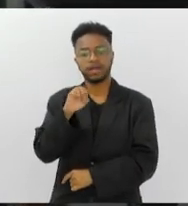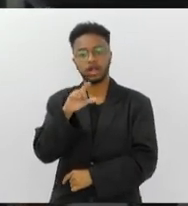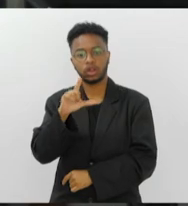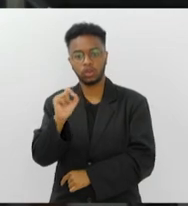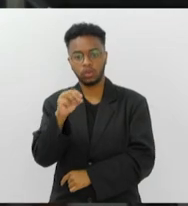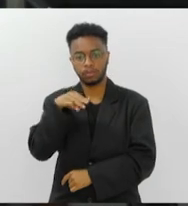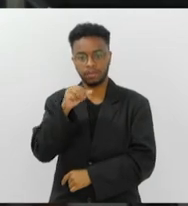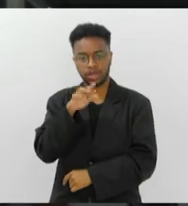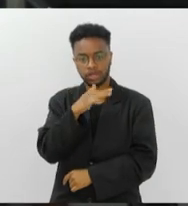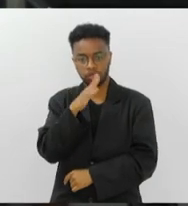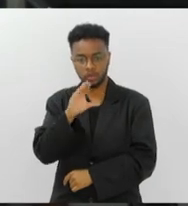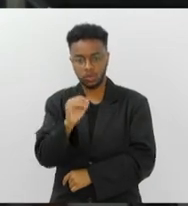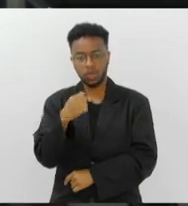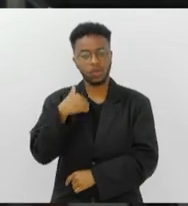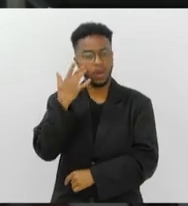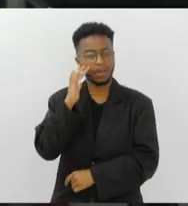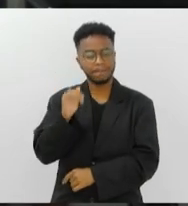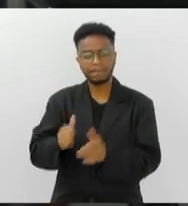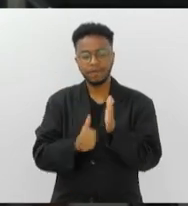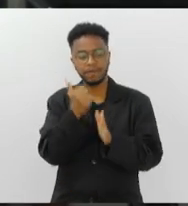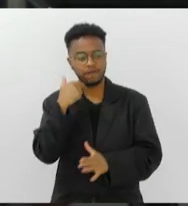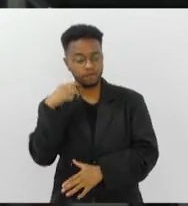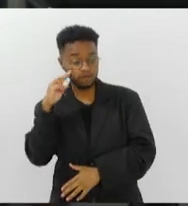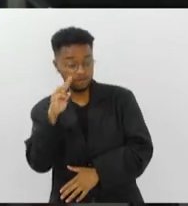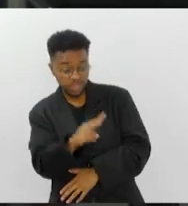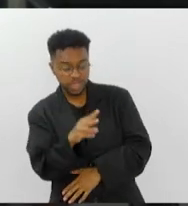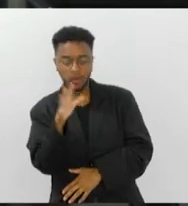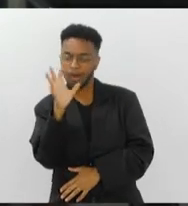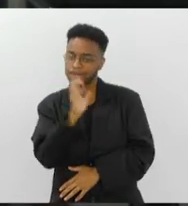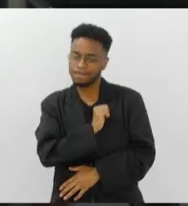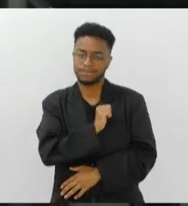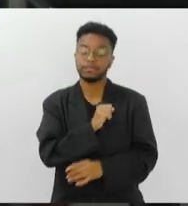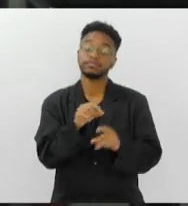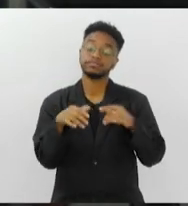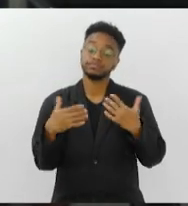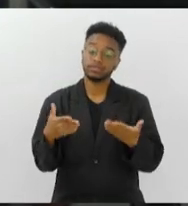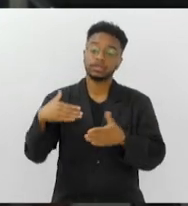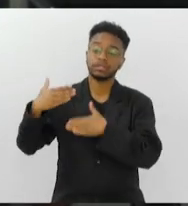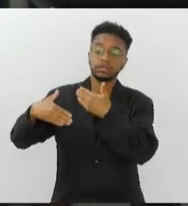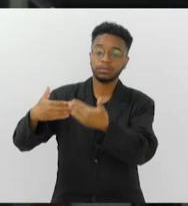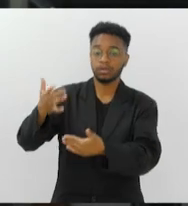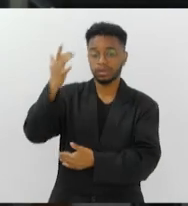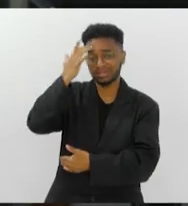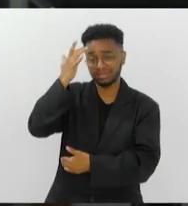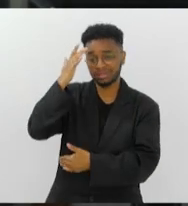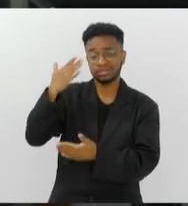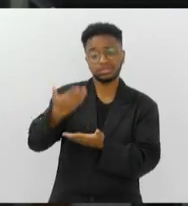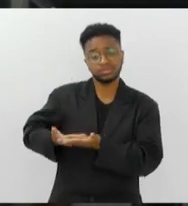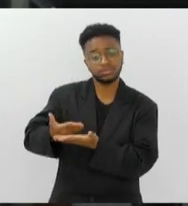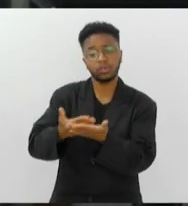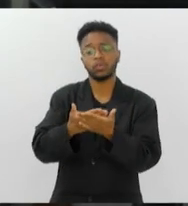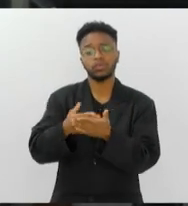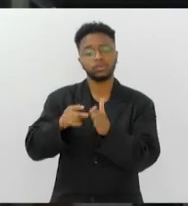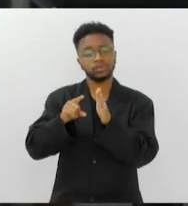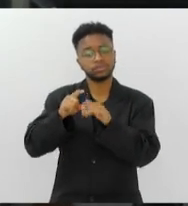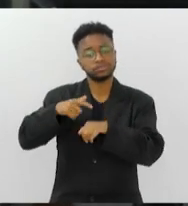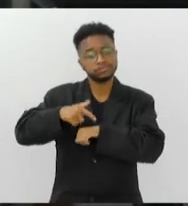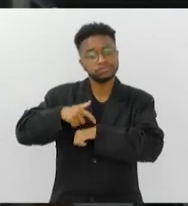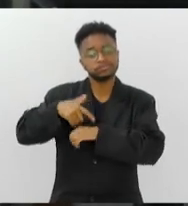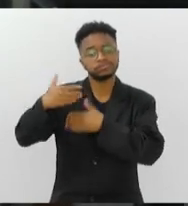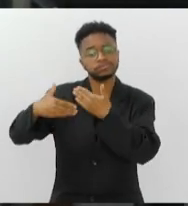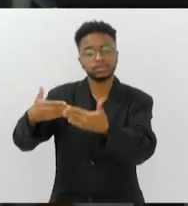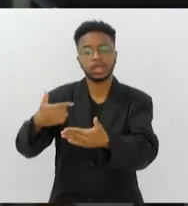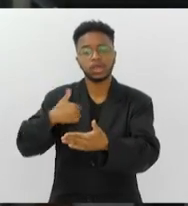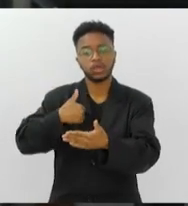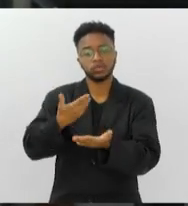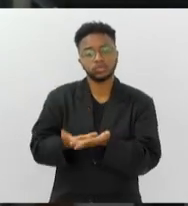assim, acho que amor à primeira vista, mas com o tempo e com a maturidade, né, estudando, fazendo o meu mestrado, eu fui entender